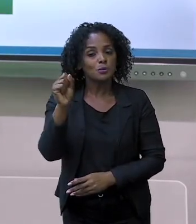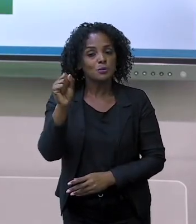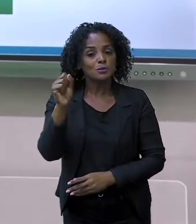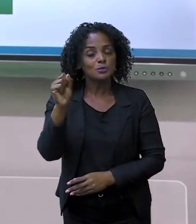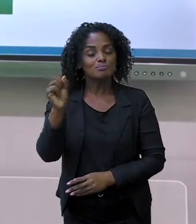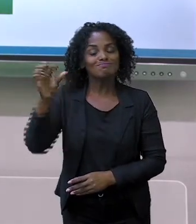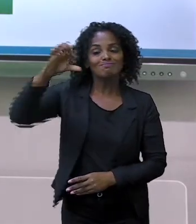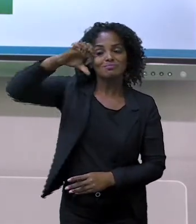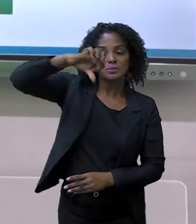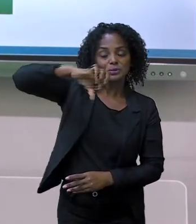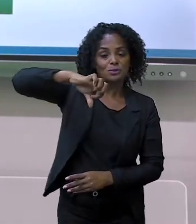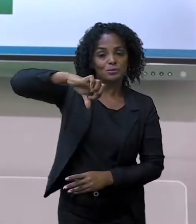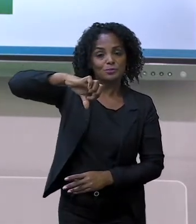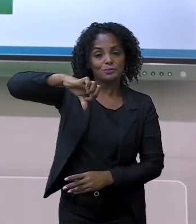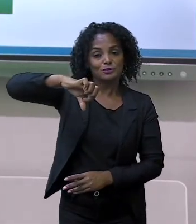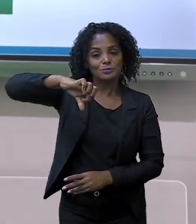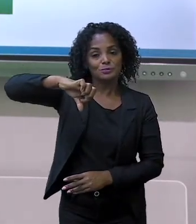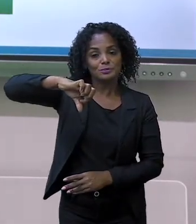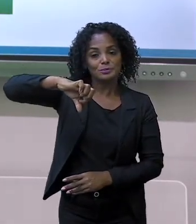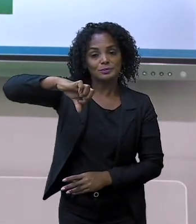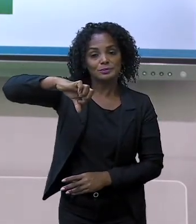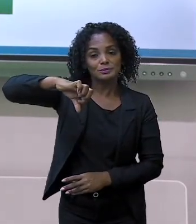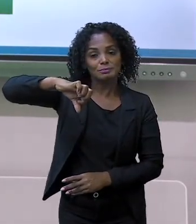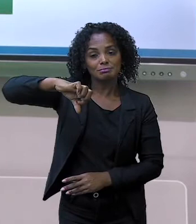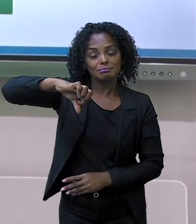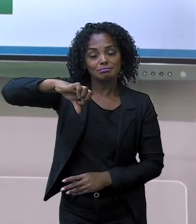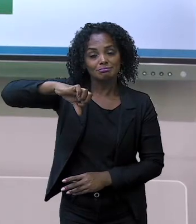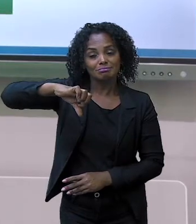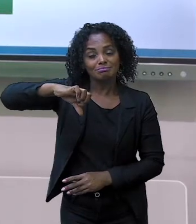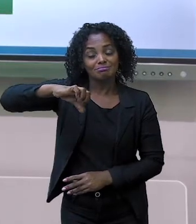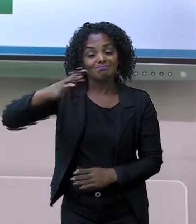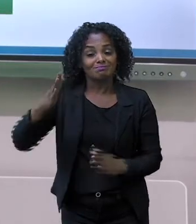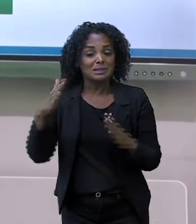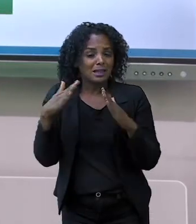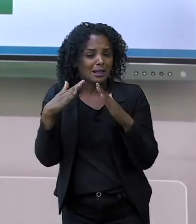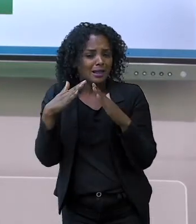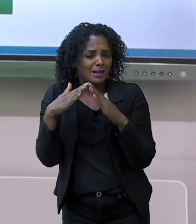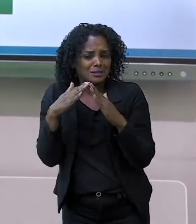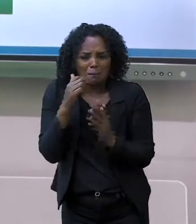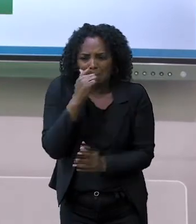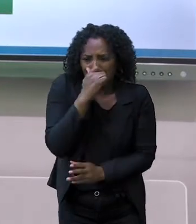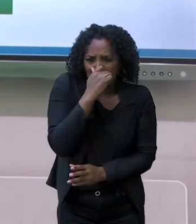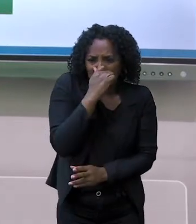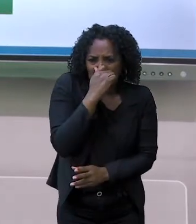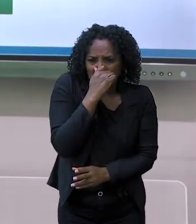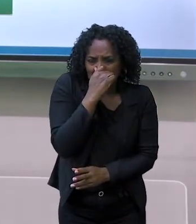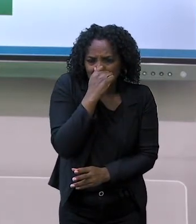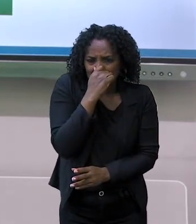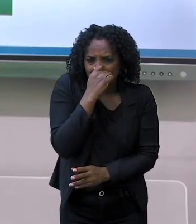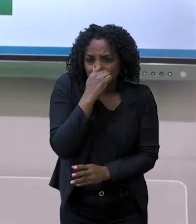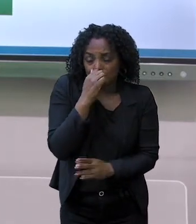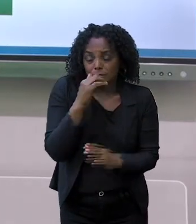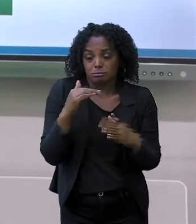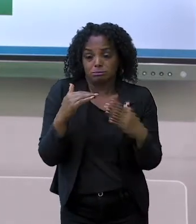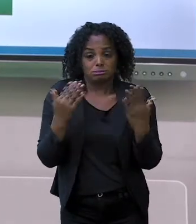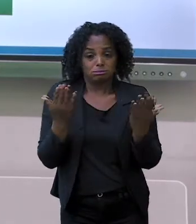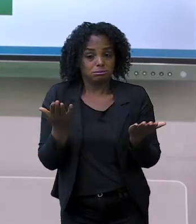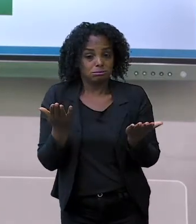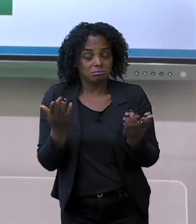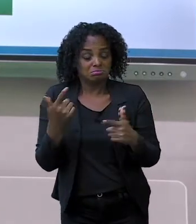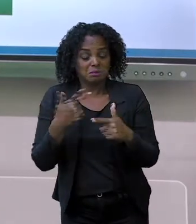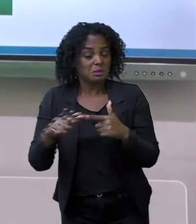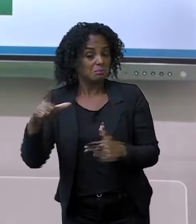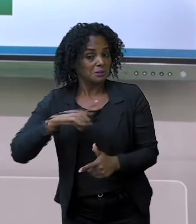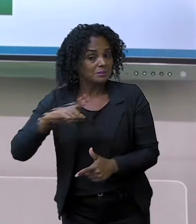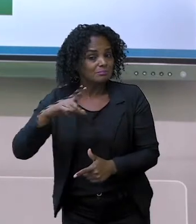nove. E aí? Vai caber mais, gente? Acho que não, né? Será que teremos problema?